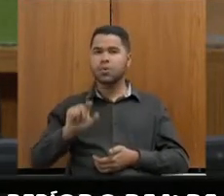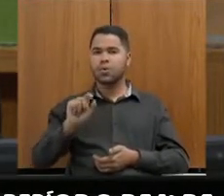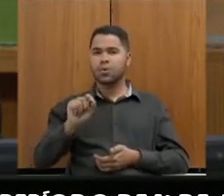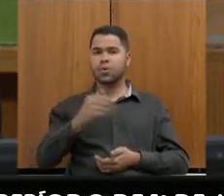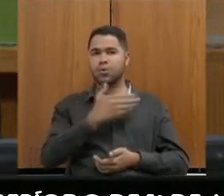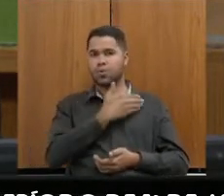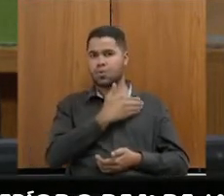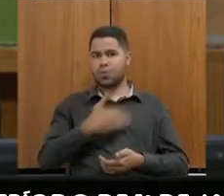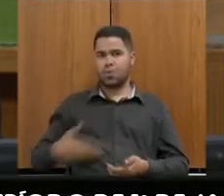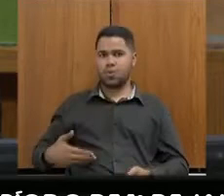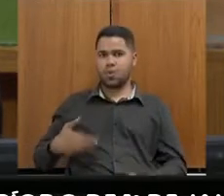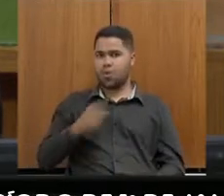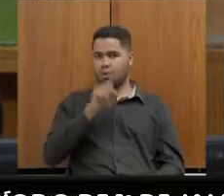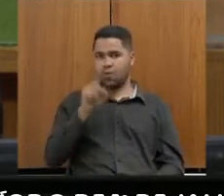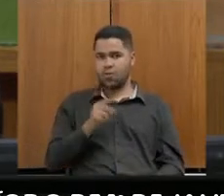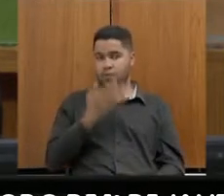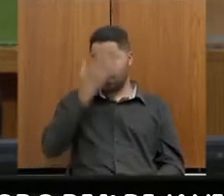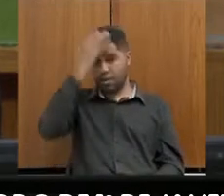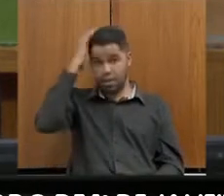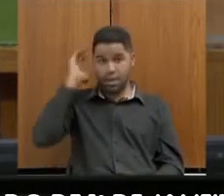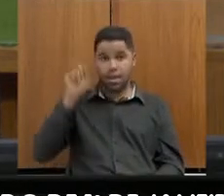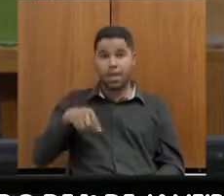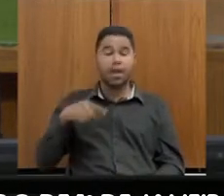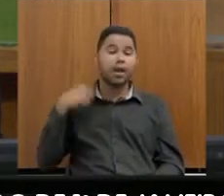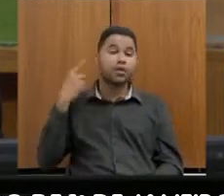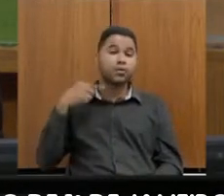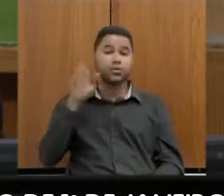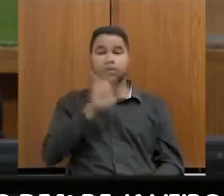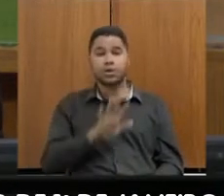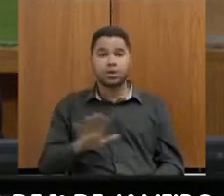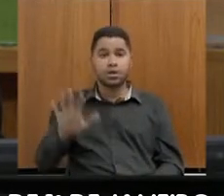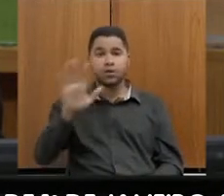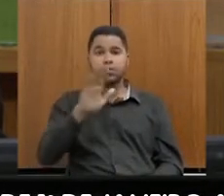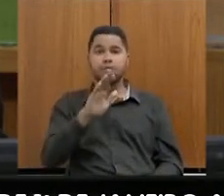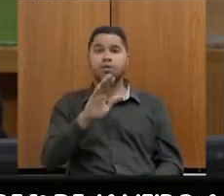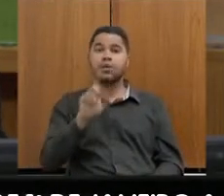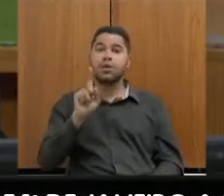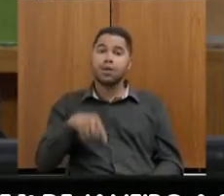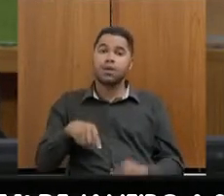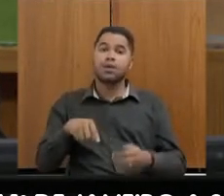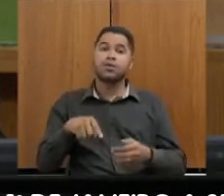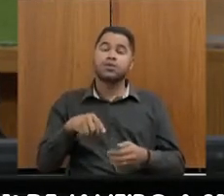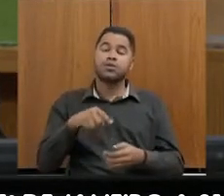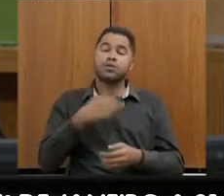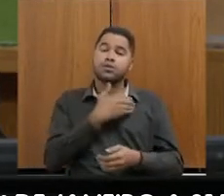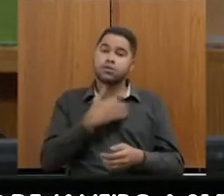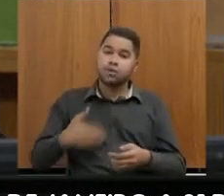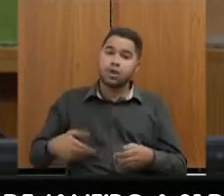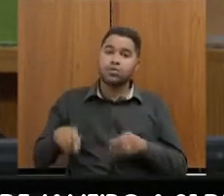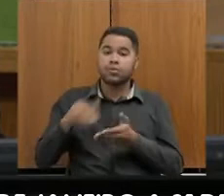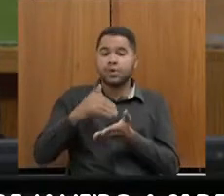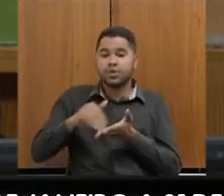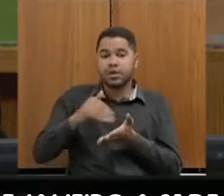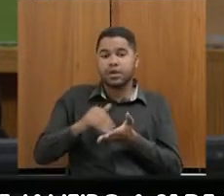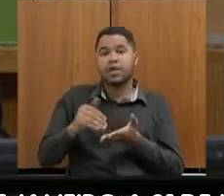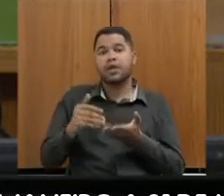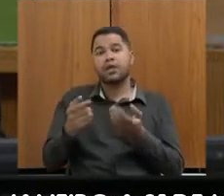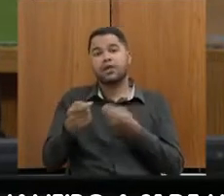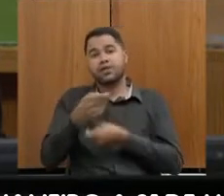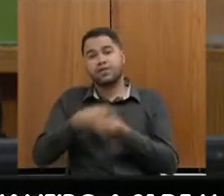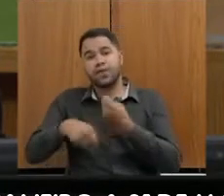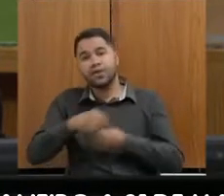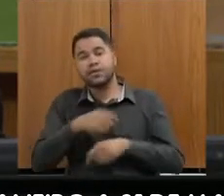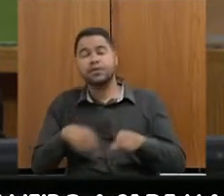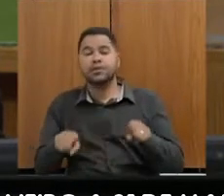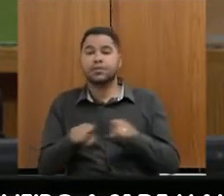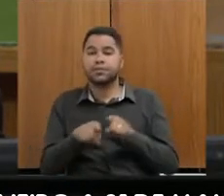o governador, isso é, temos uma advocacia geral do Estado, uma secretaria de fazenda, tentando buscar a melhor estratégia. A